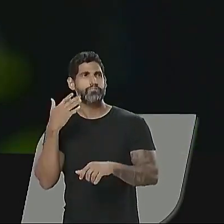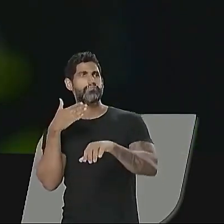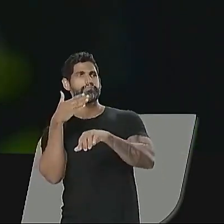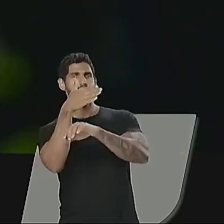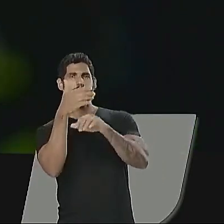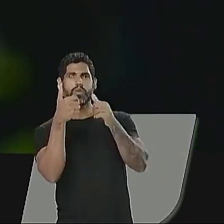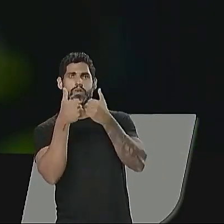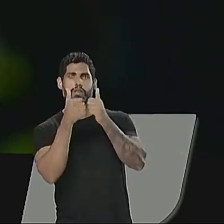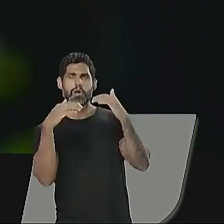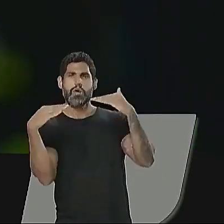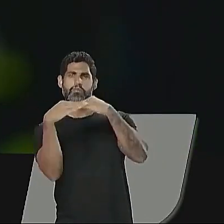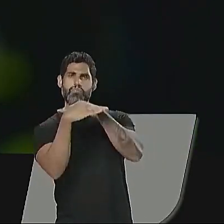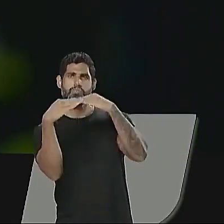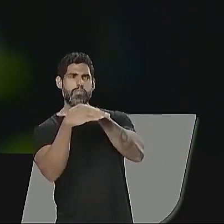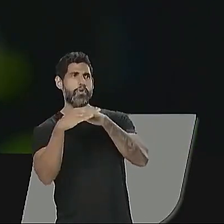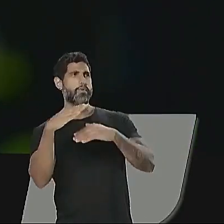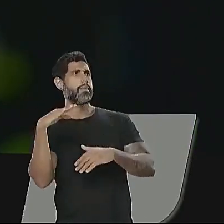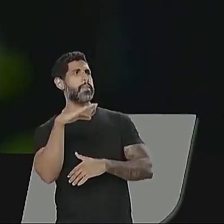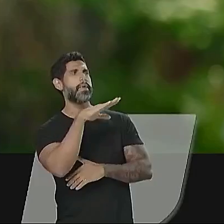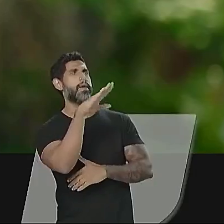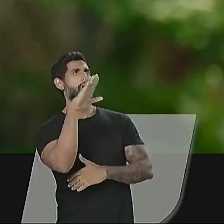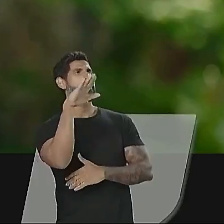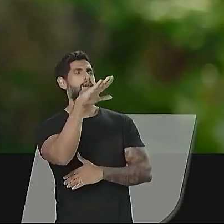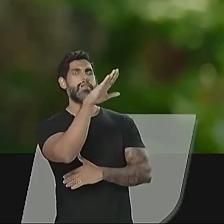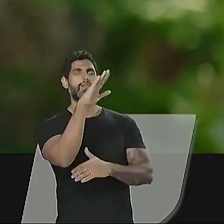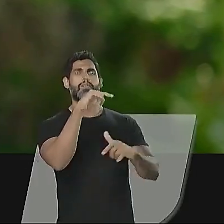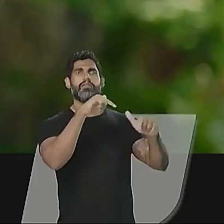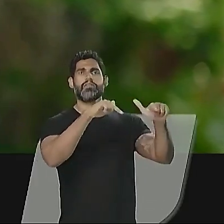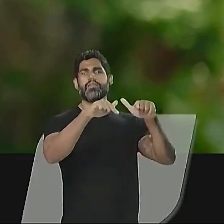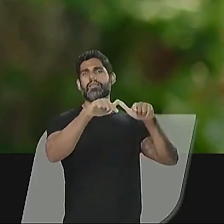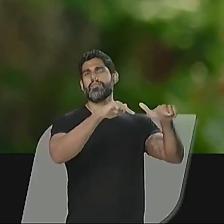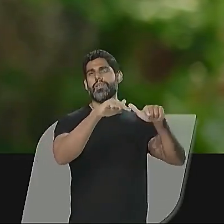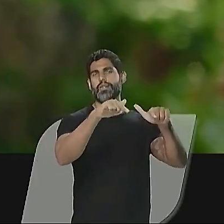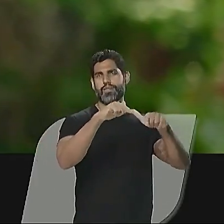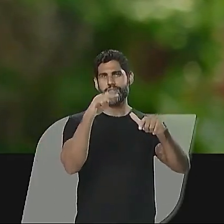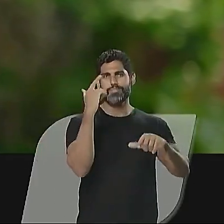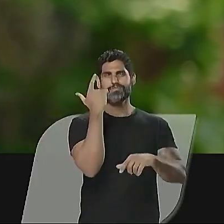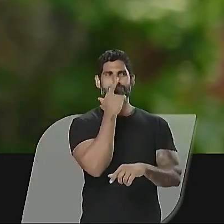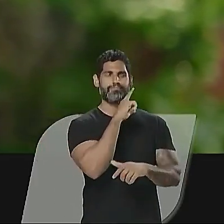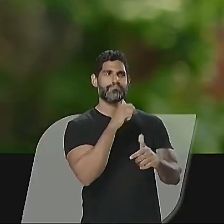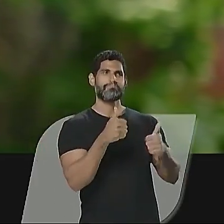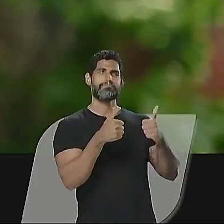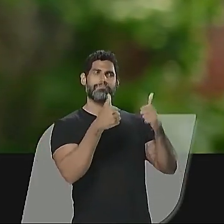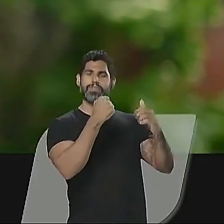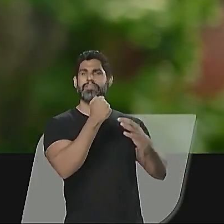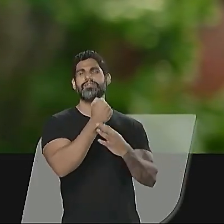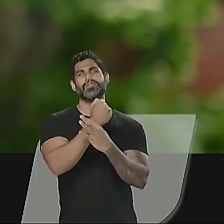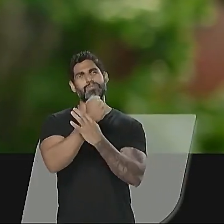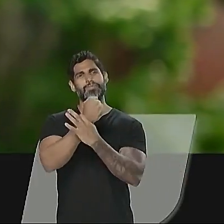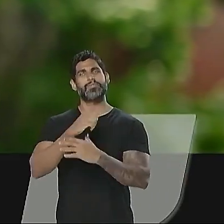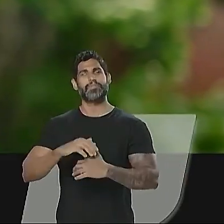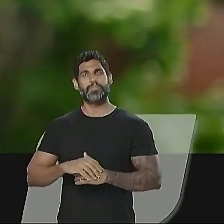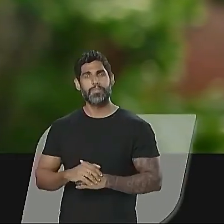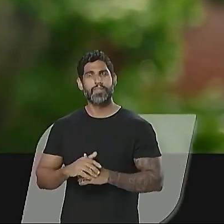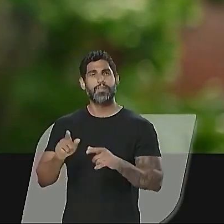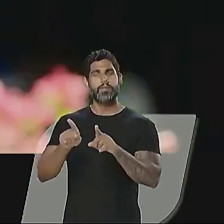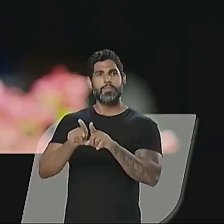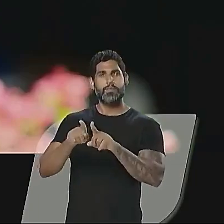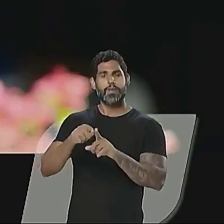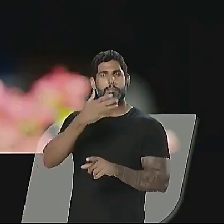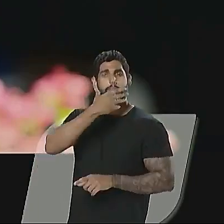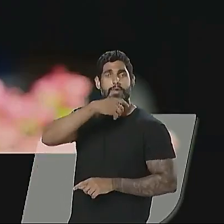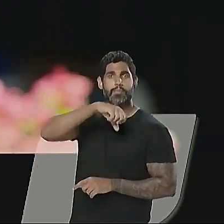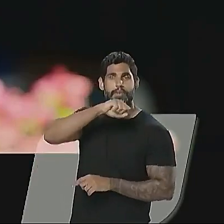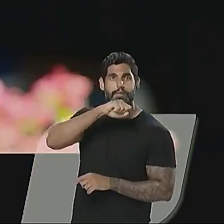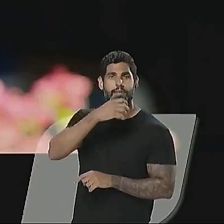encontrar um transporte público eficiente que o conduzirá ao seu trabalho com eficiência e segurança. E